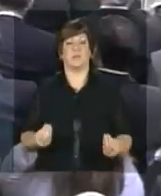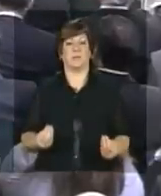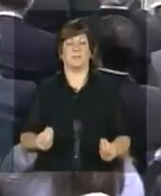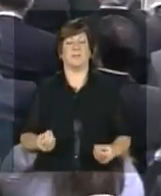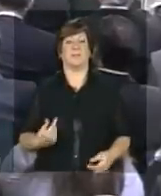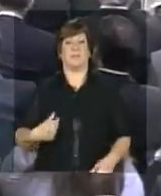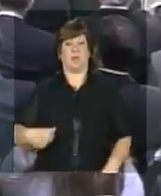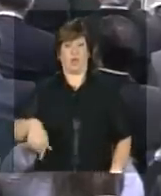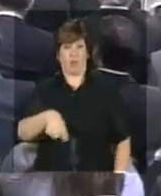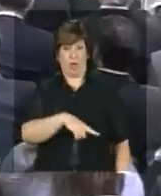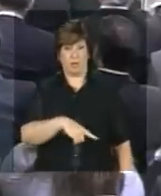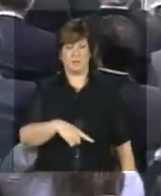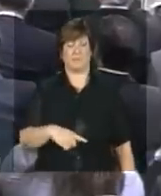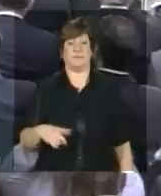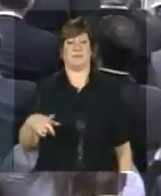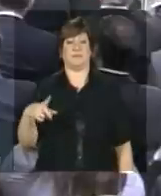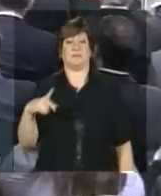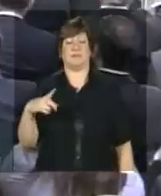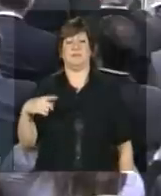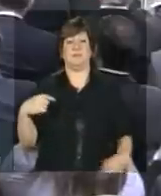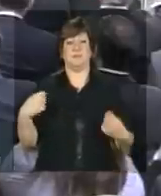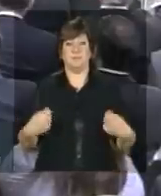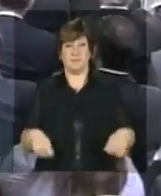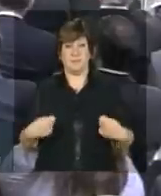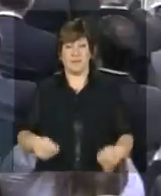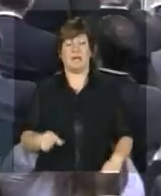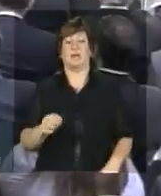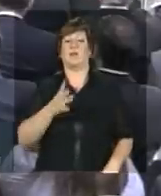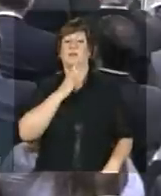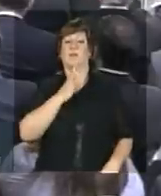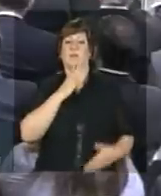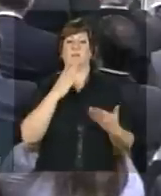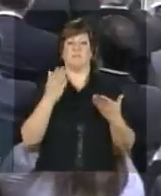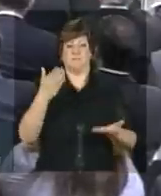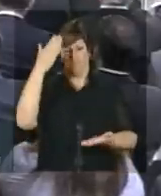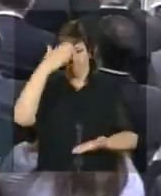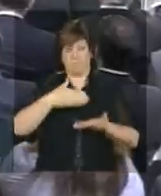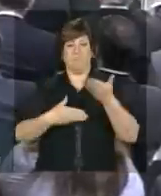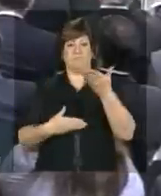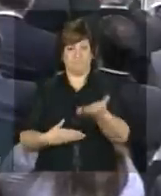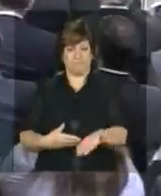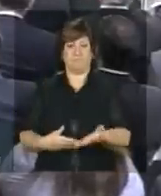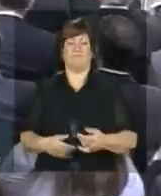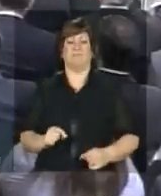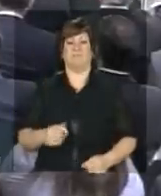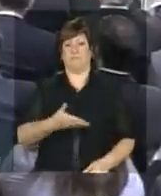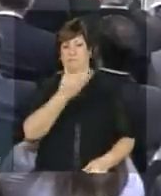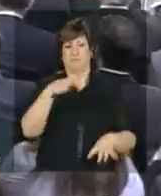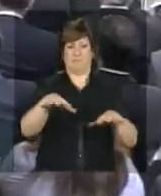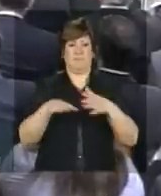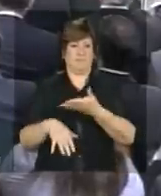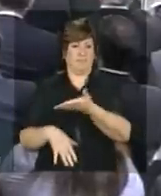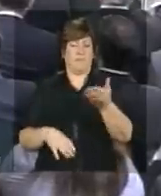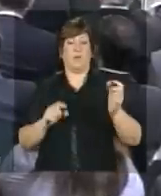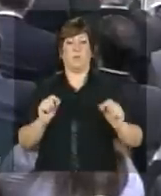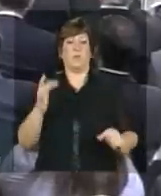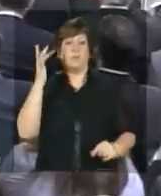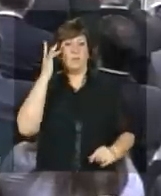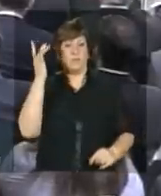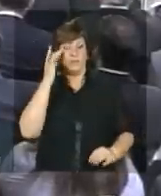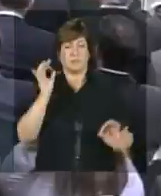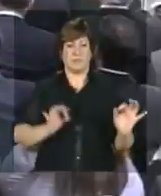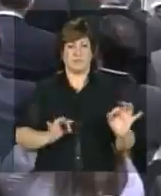Nós temos de reconhecer de público que a estratégia